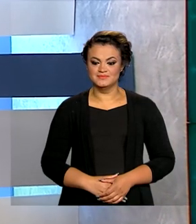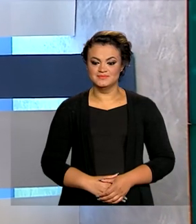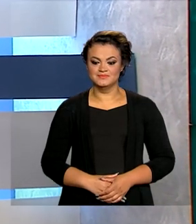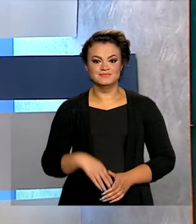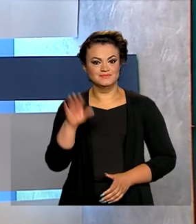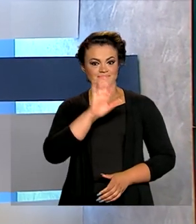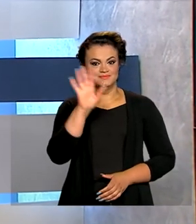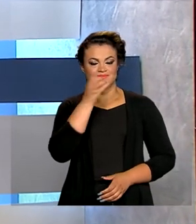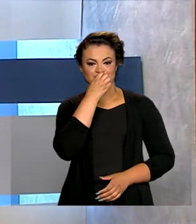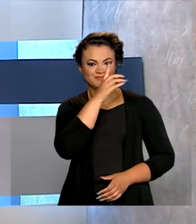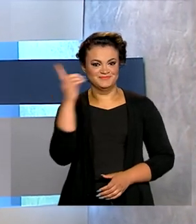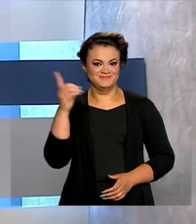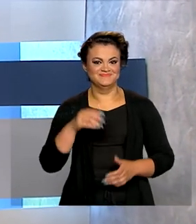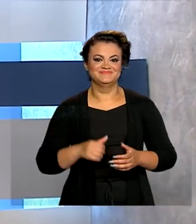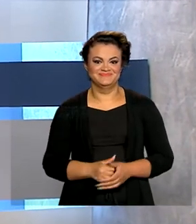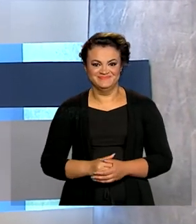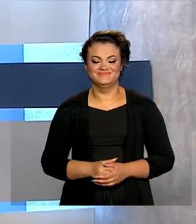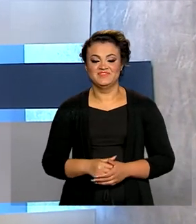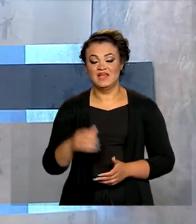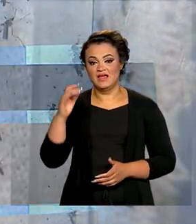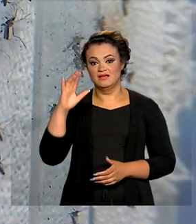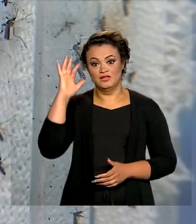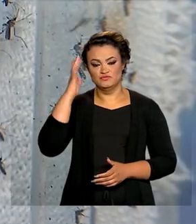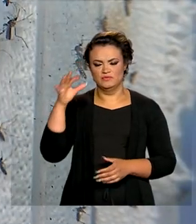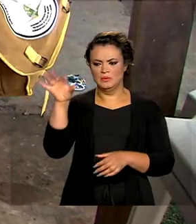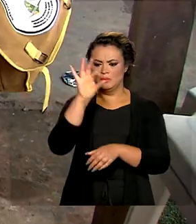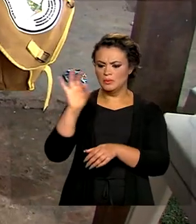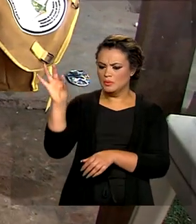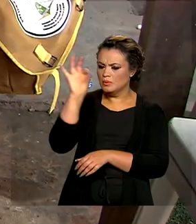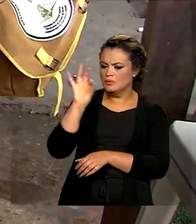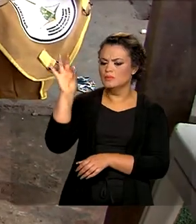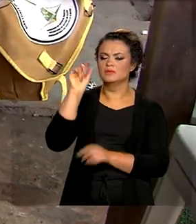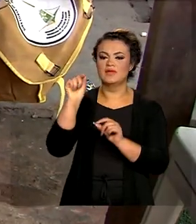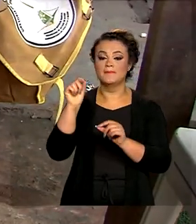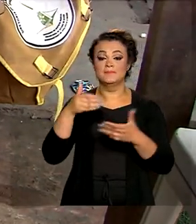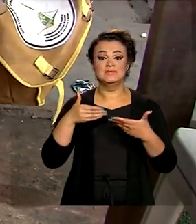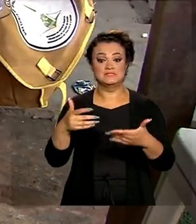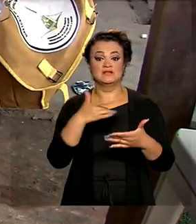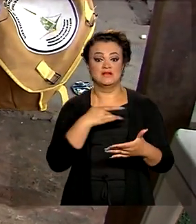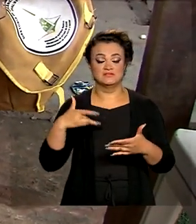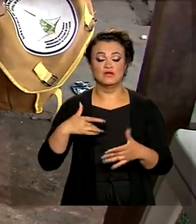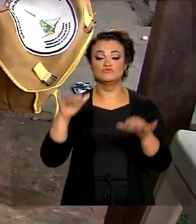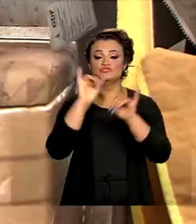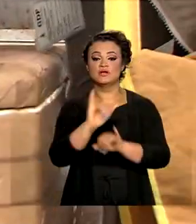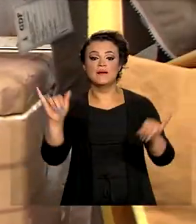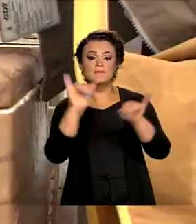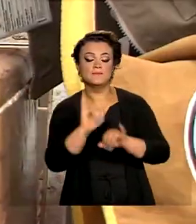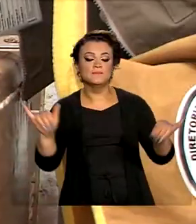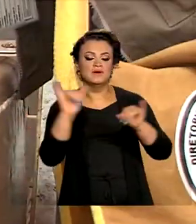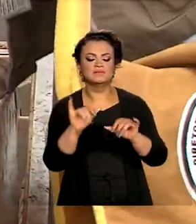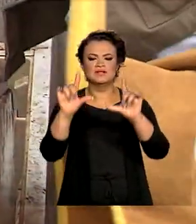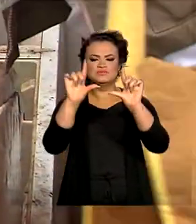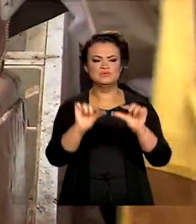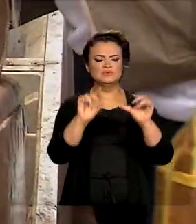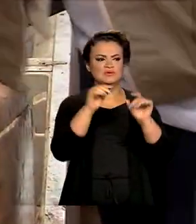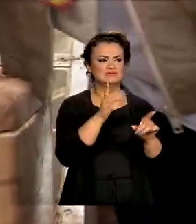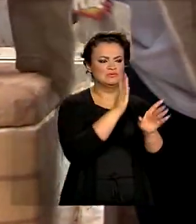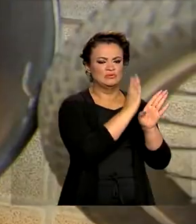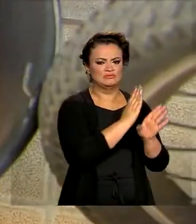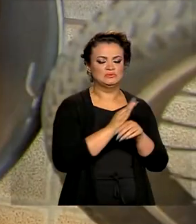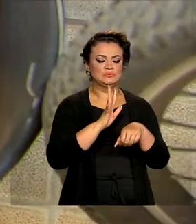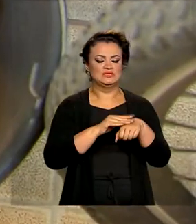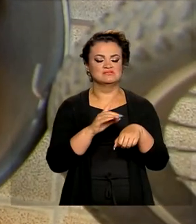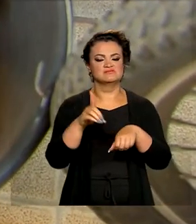Olá, bom dia! Combate ao mosquito. Ministério da Saúde lança campanha para diminuir casos de